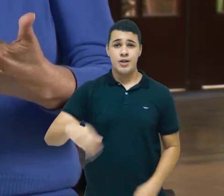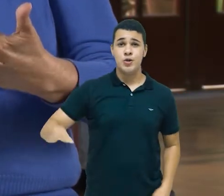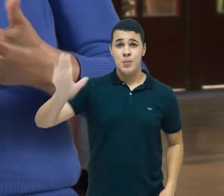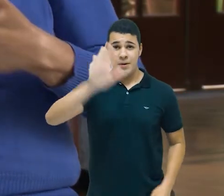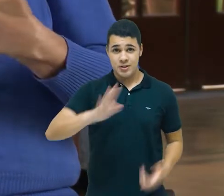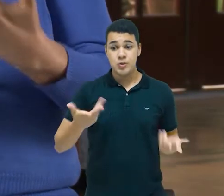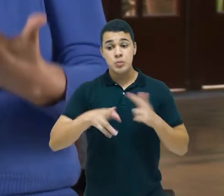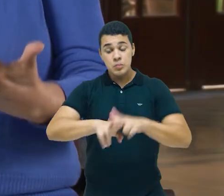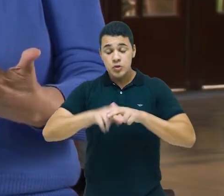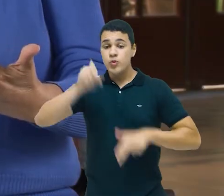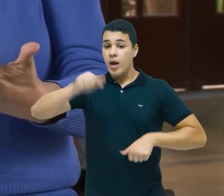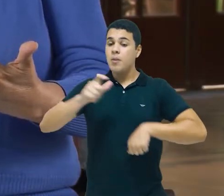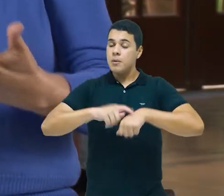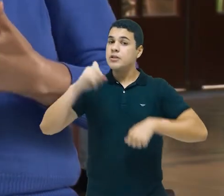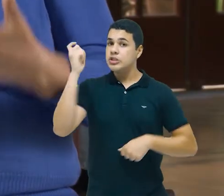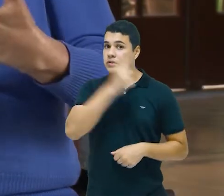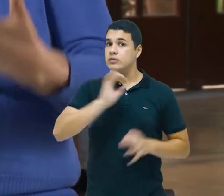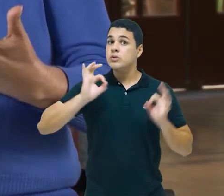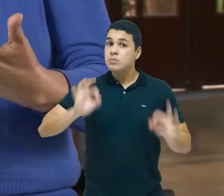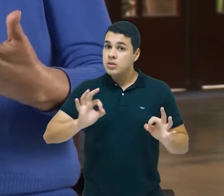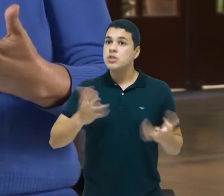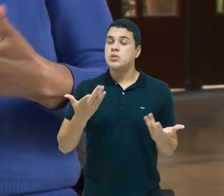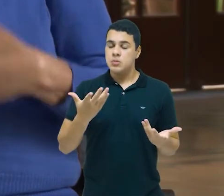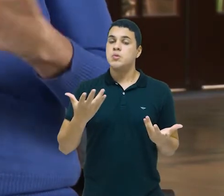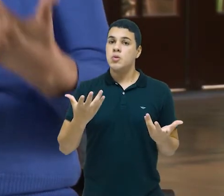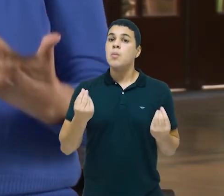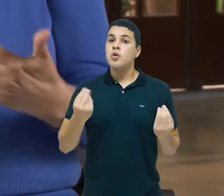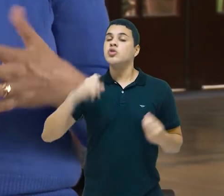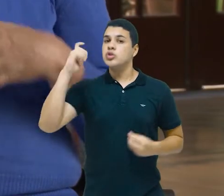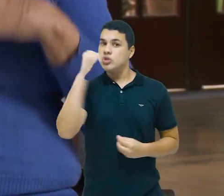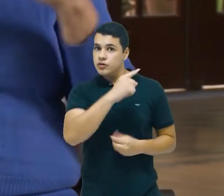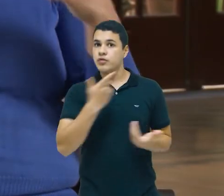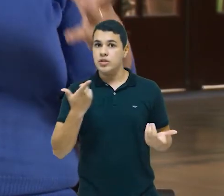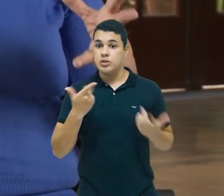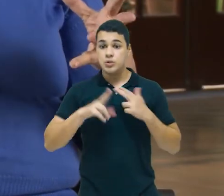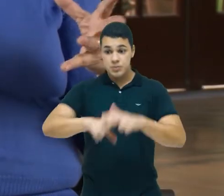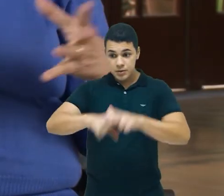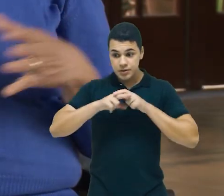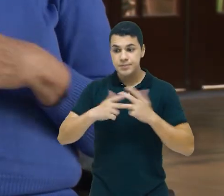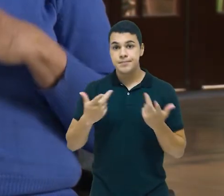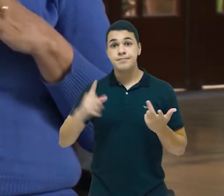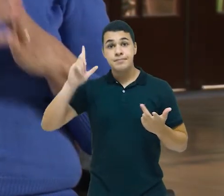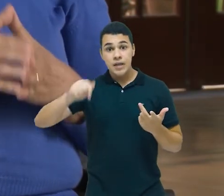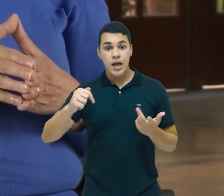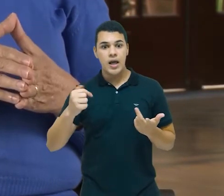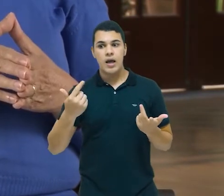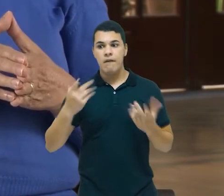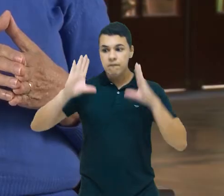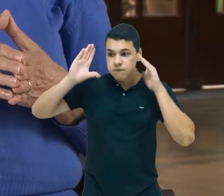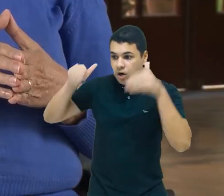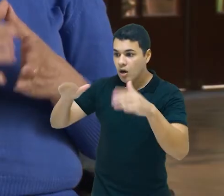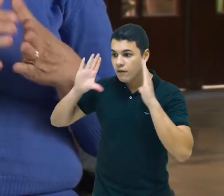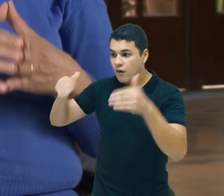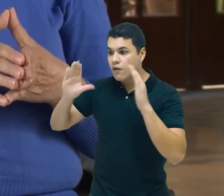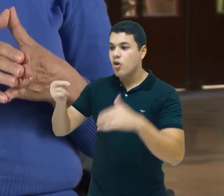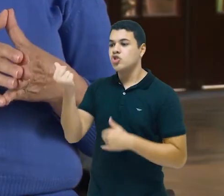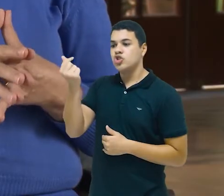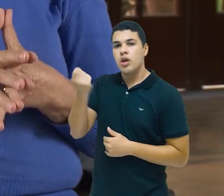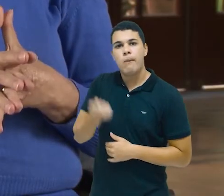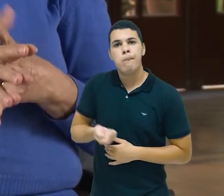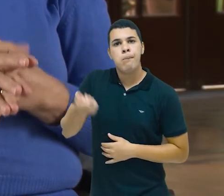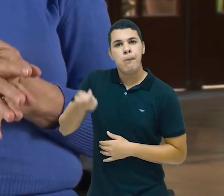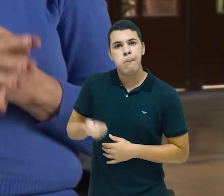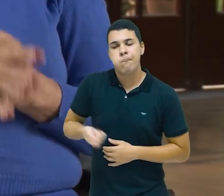situação muito difícil, muito, muito difícil. A prioridade é a renda, é a